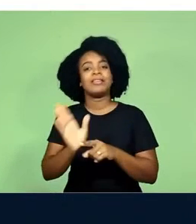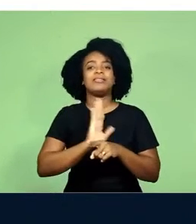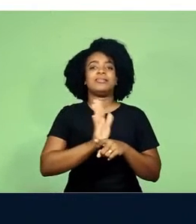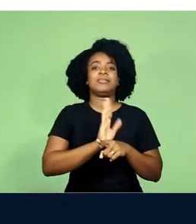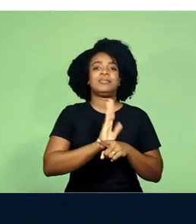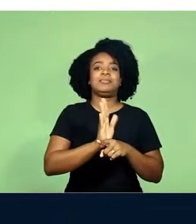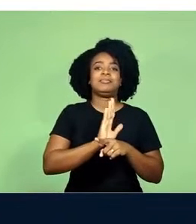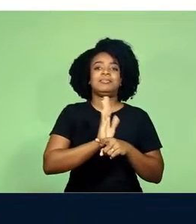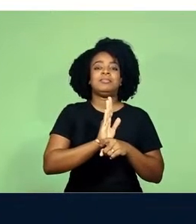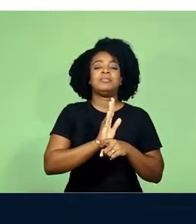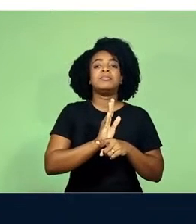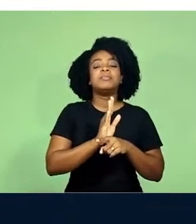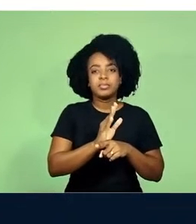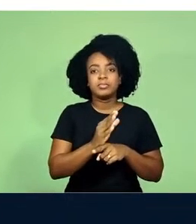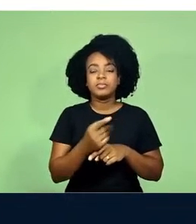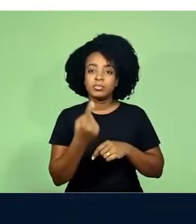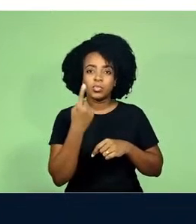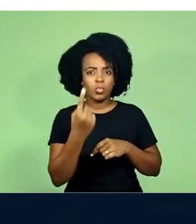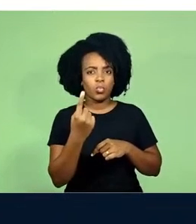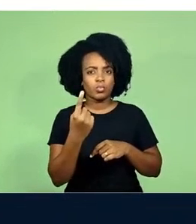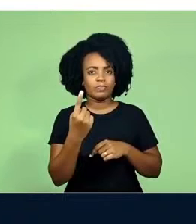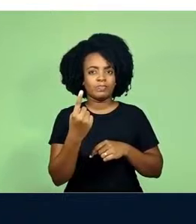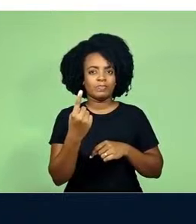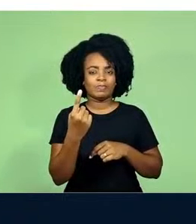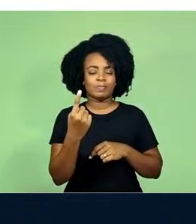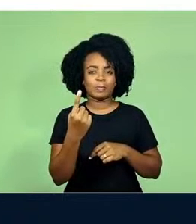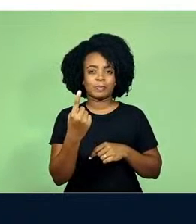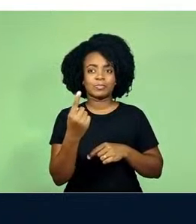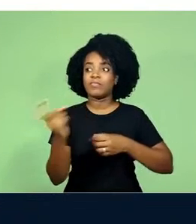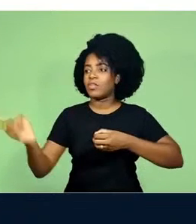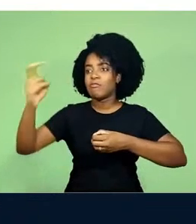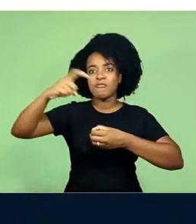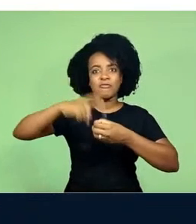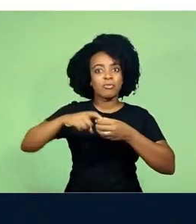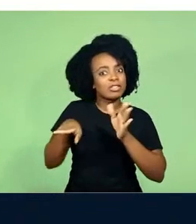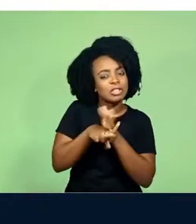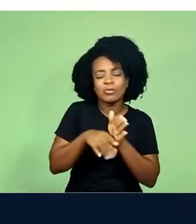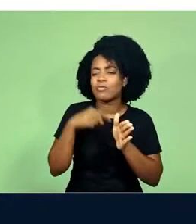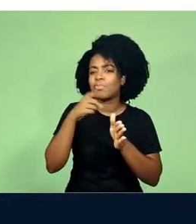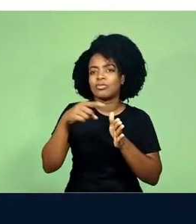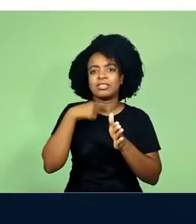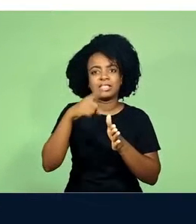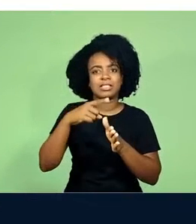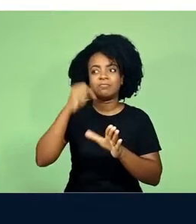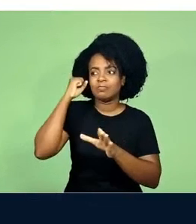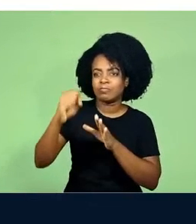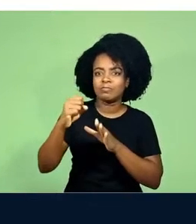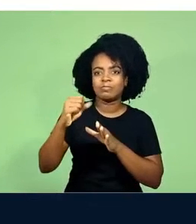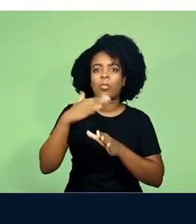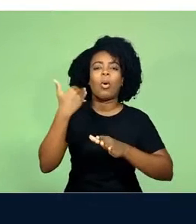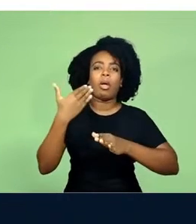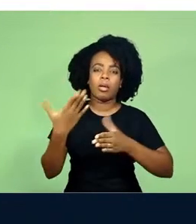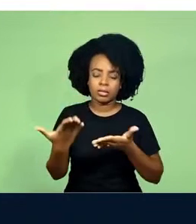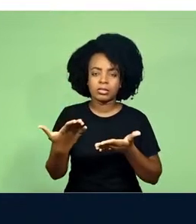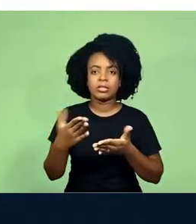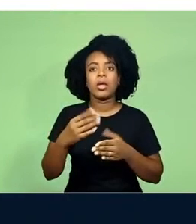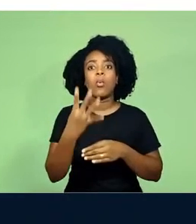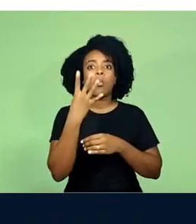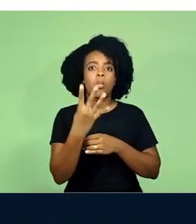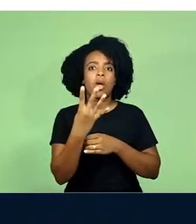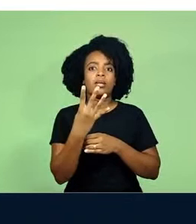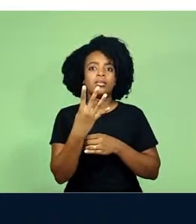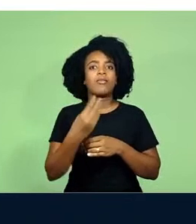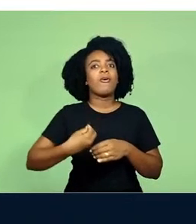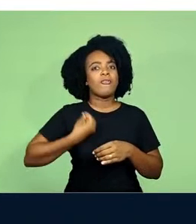Se diz que um deles foi eliminado no retorno, quatro estão presentes no filme e em